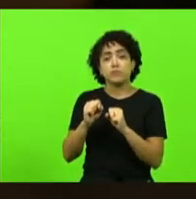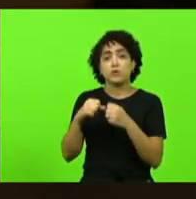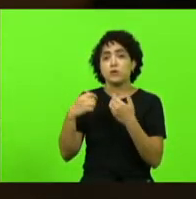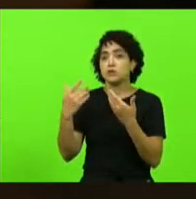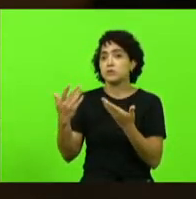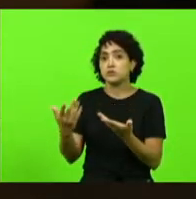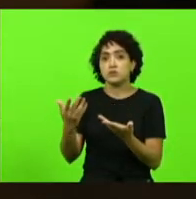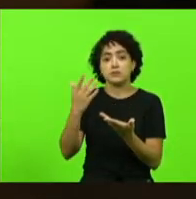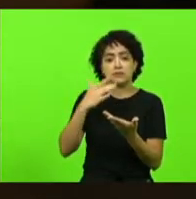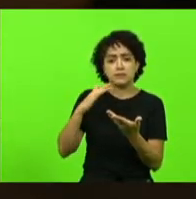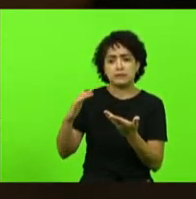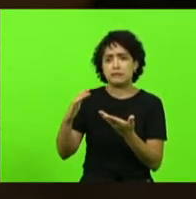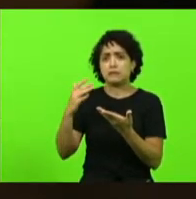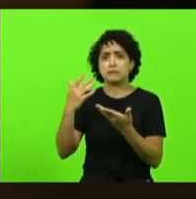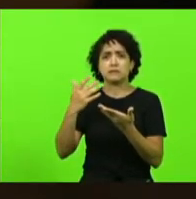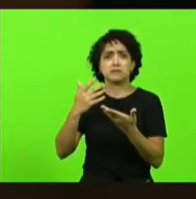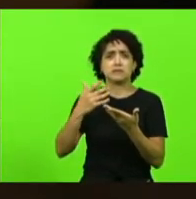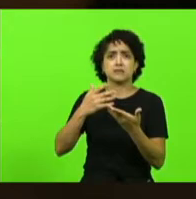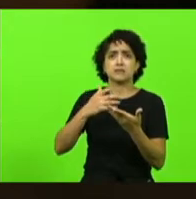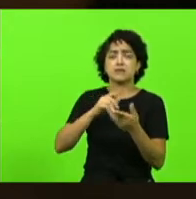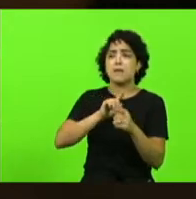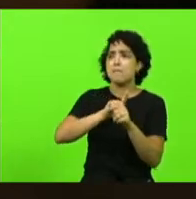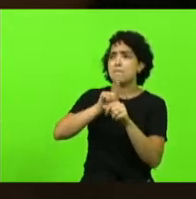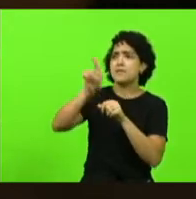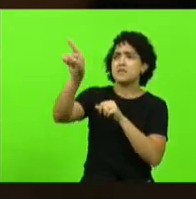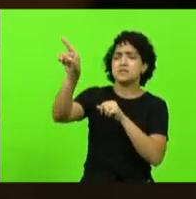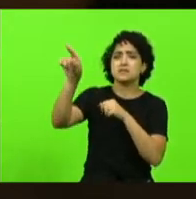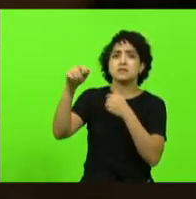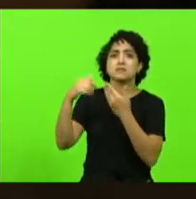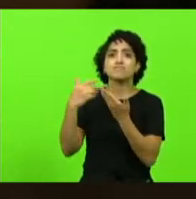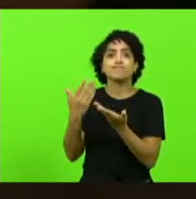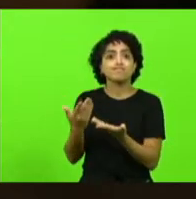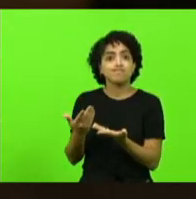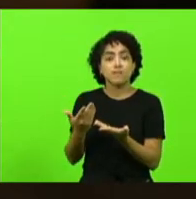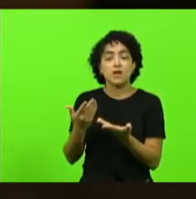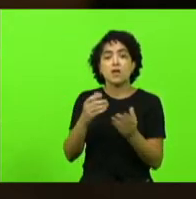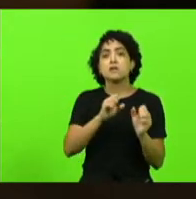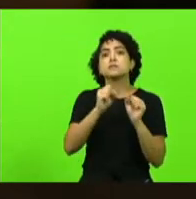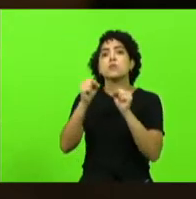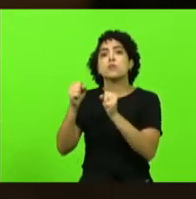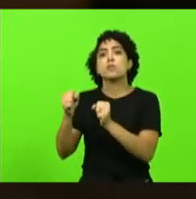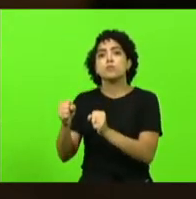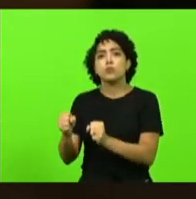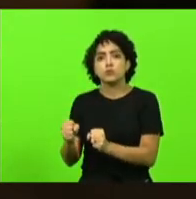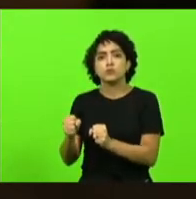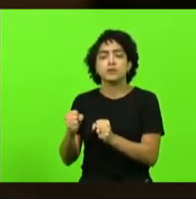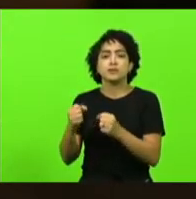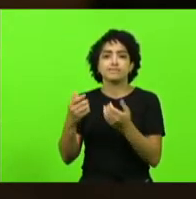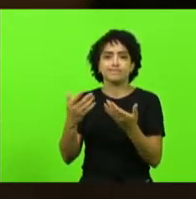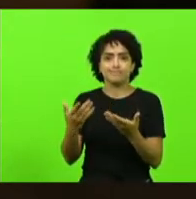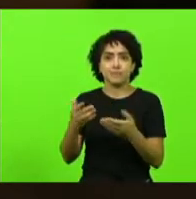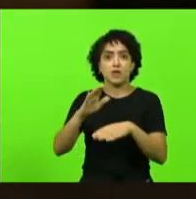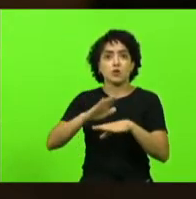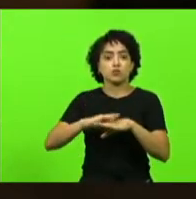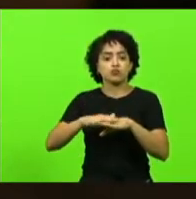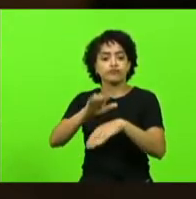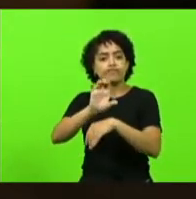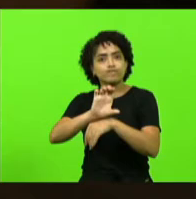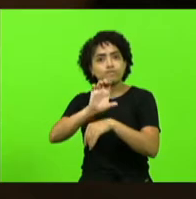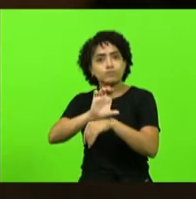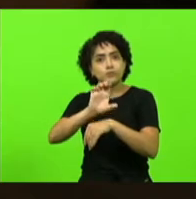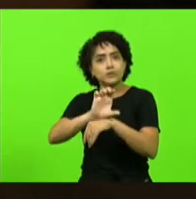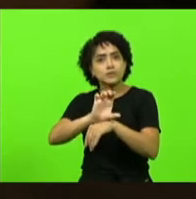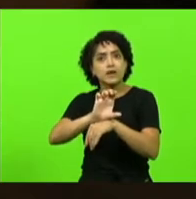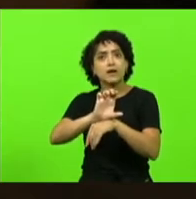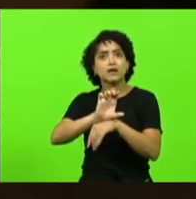e lançar mísseis e inocentes esse é o poder do estado super poderoso da ausência da boa